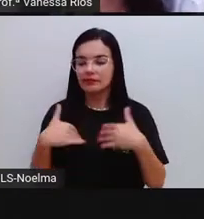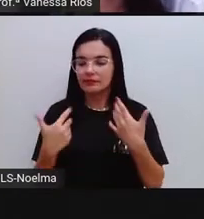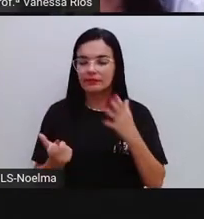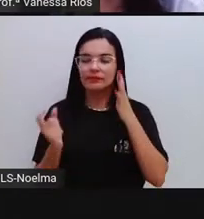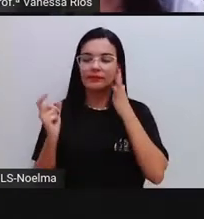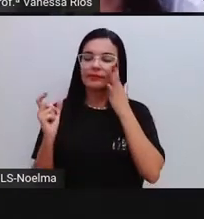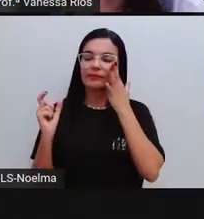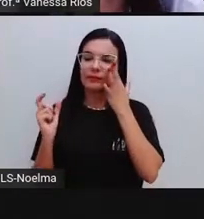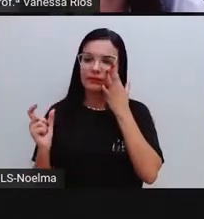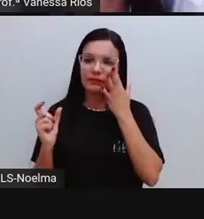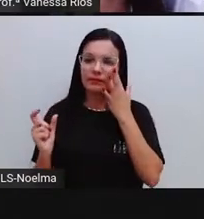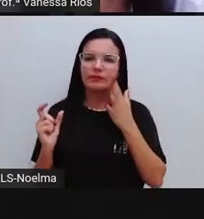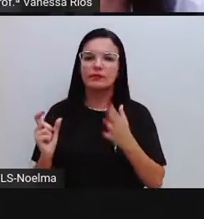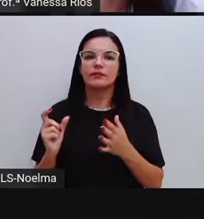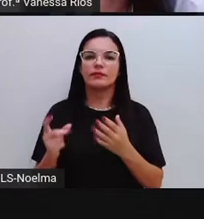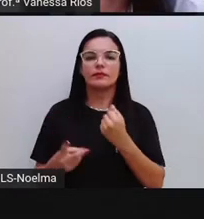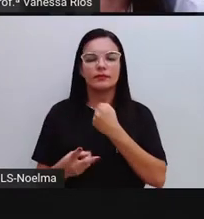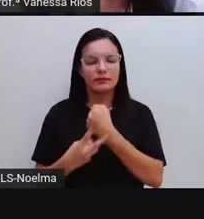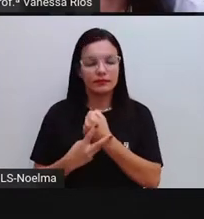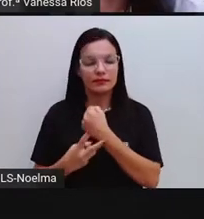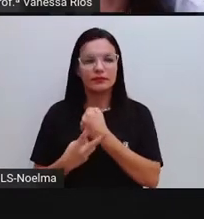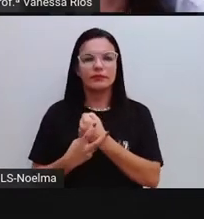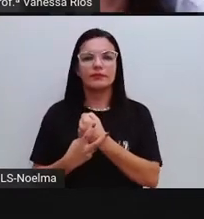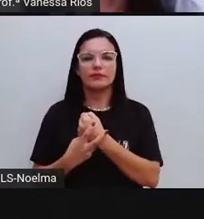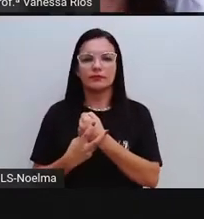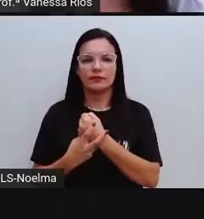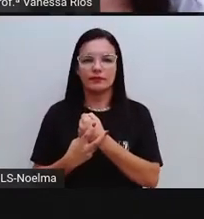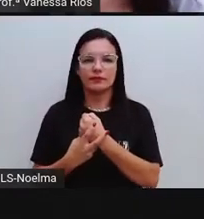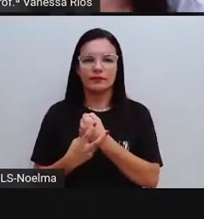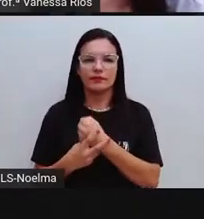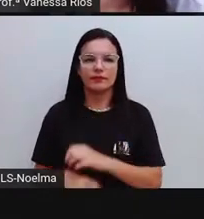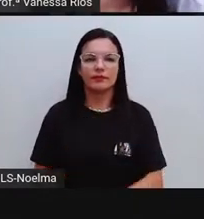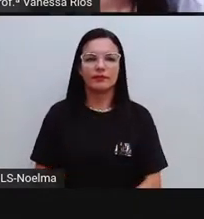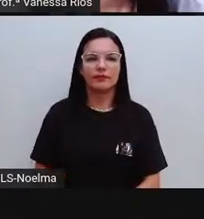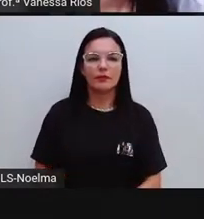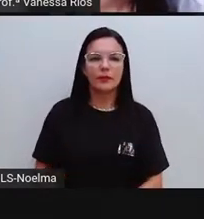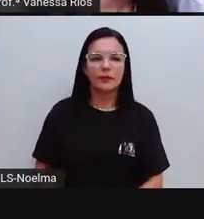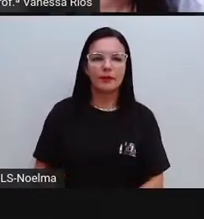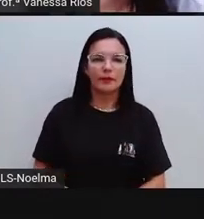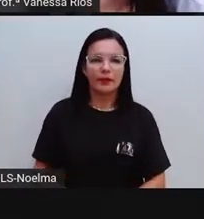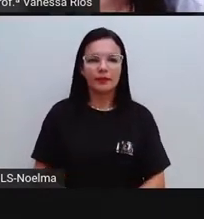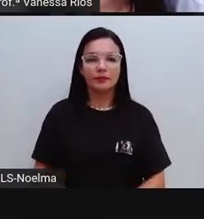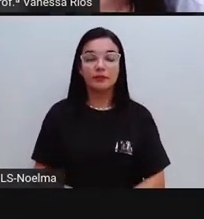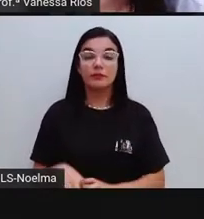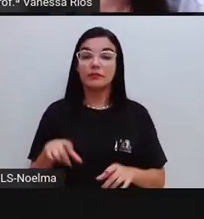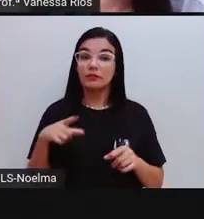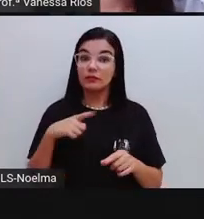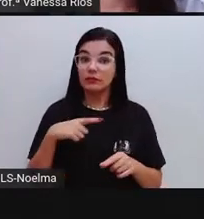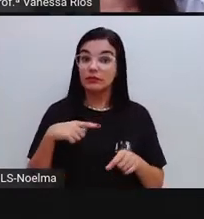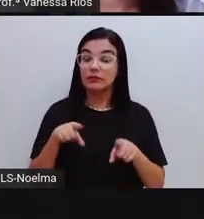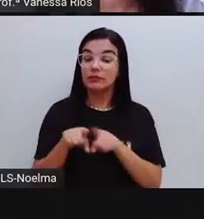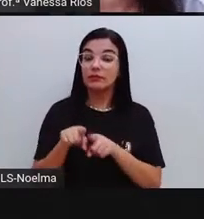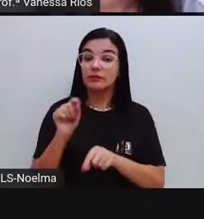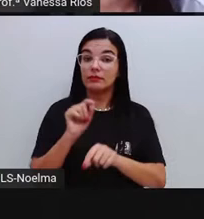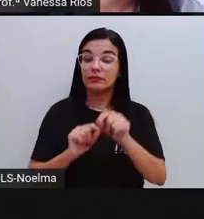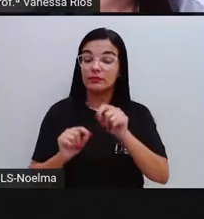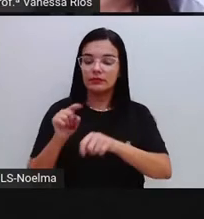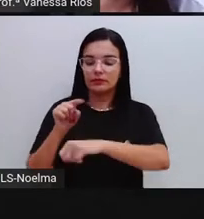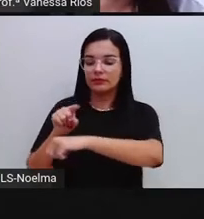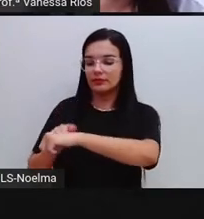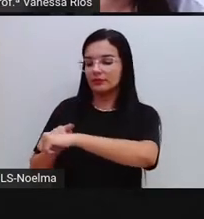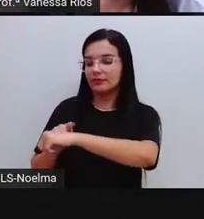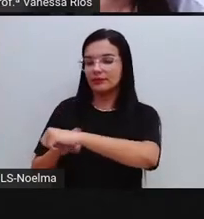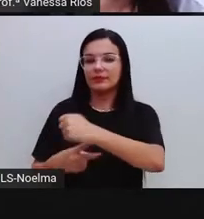classificada dentro aí do grupo dos verbos. E aí os tempos verbais são justamente